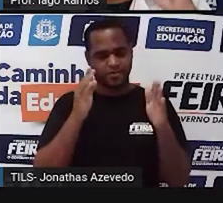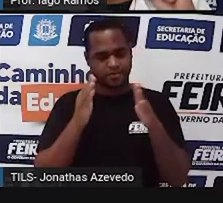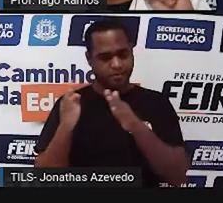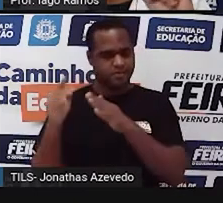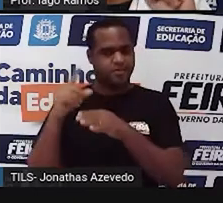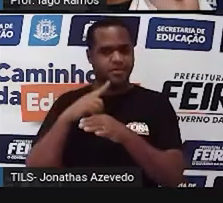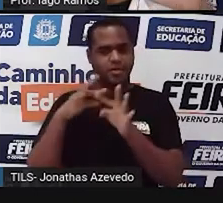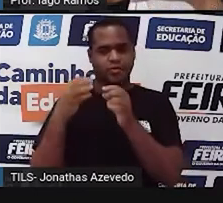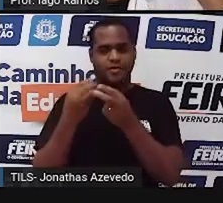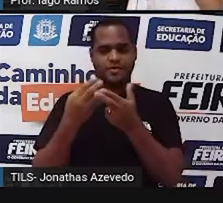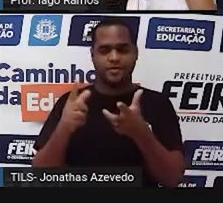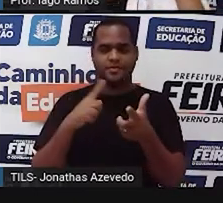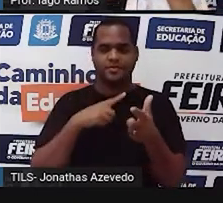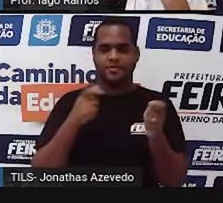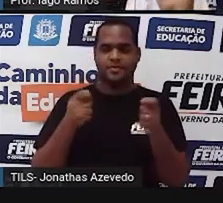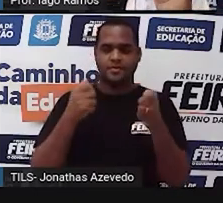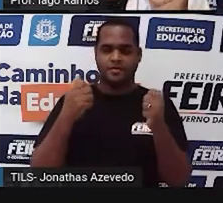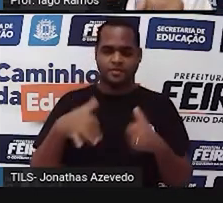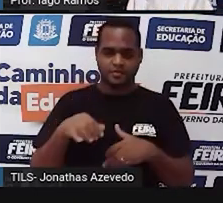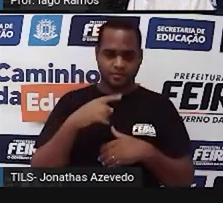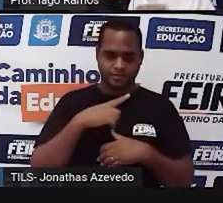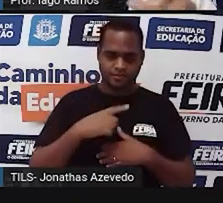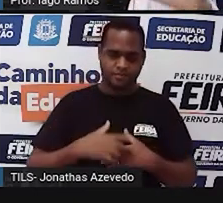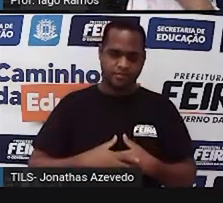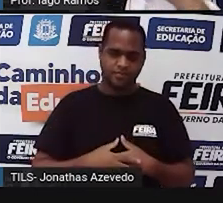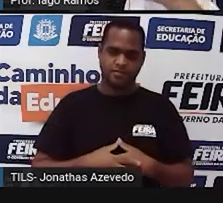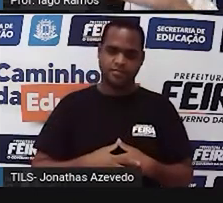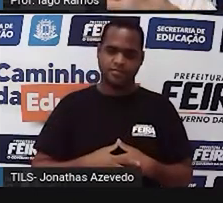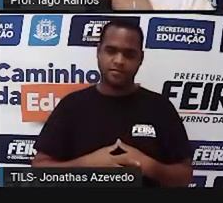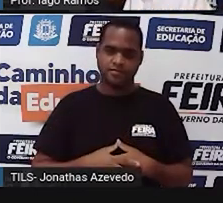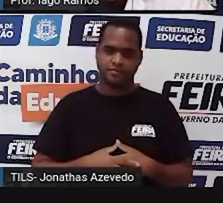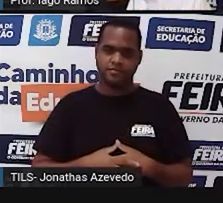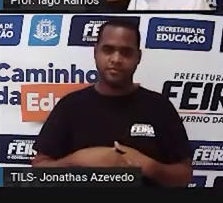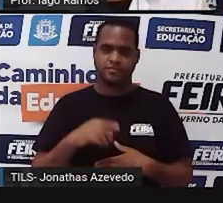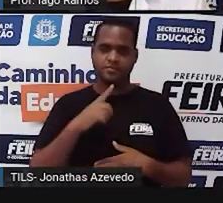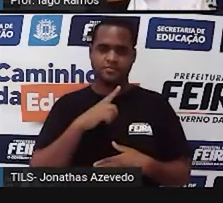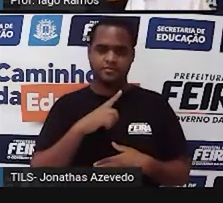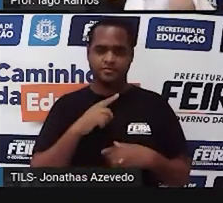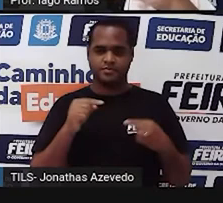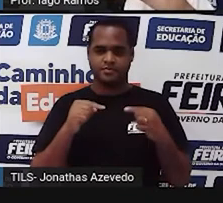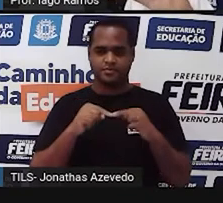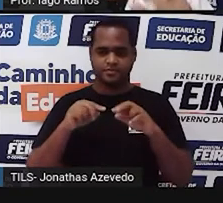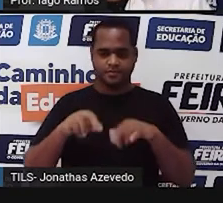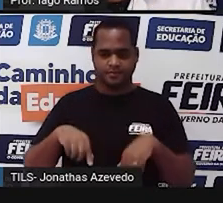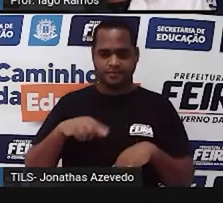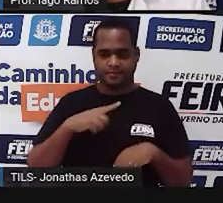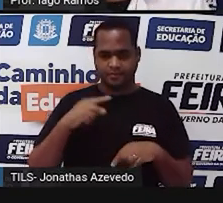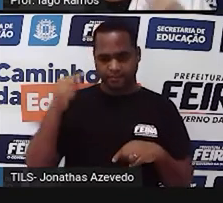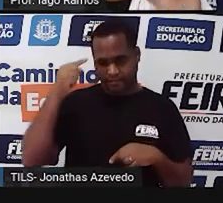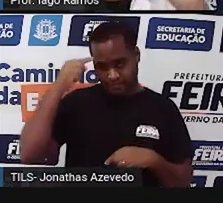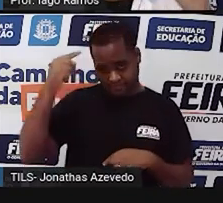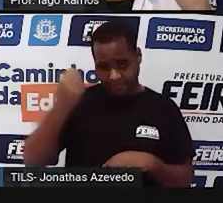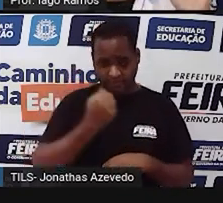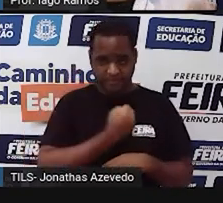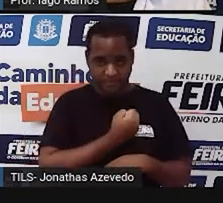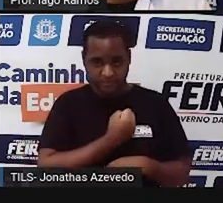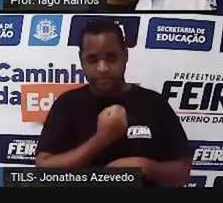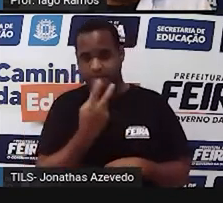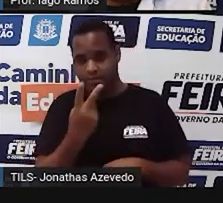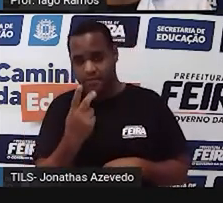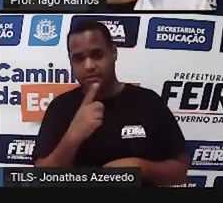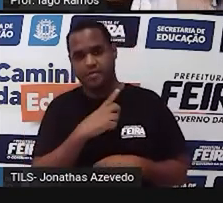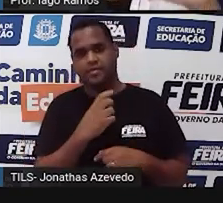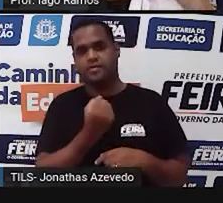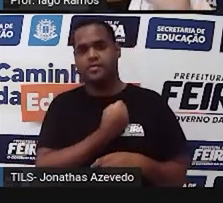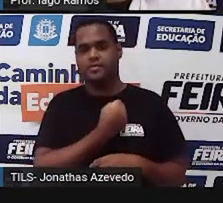fazer tudo que está ali. Quando a gente concluir essa etapa 1, a gente vai para a etapa 2. Concluindo a etapa 2, vai para a etapa